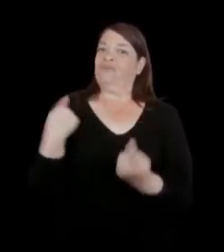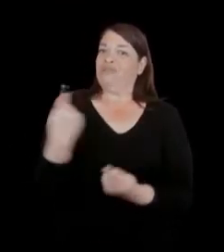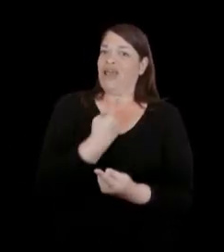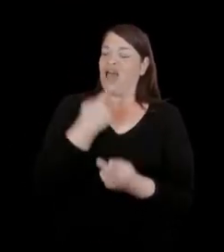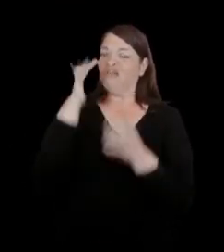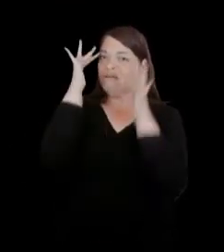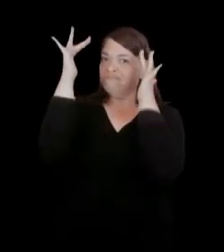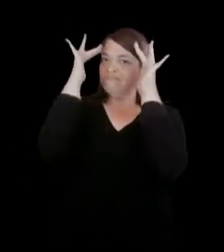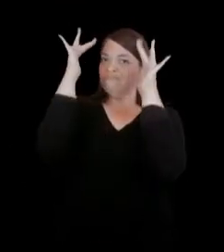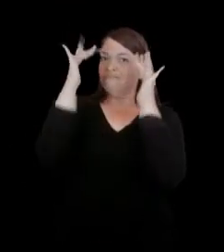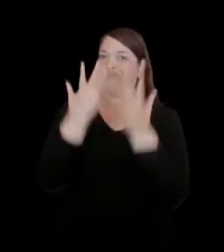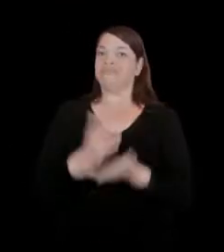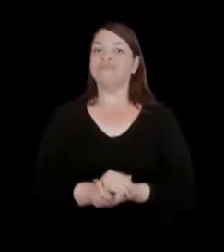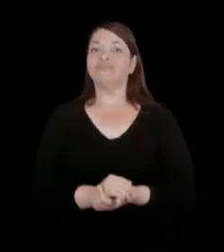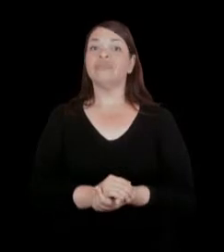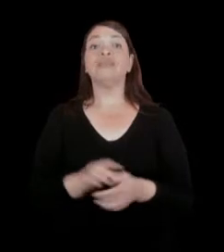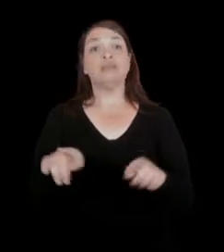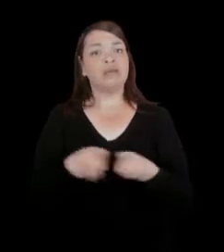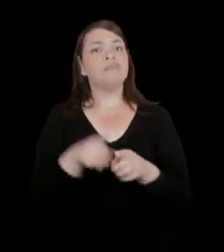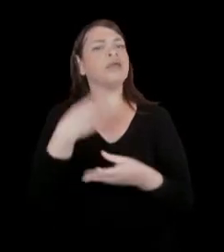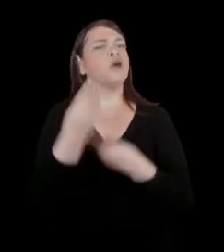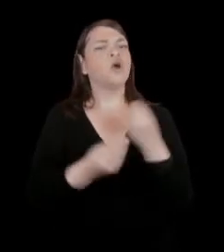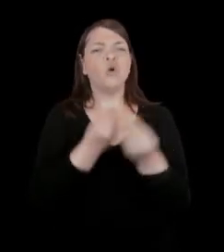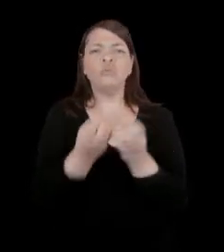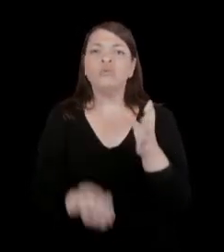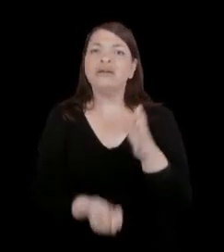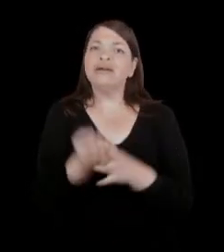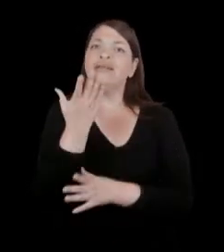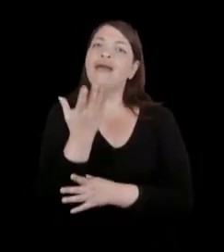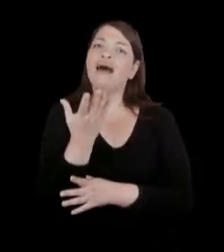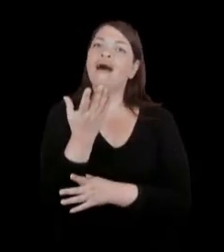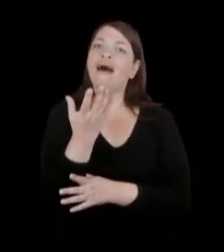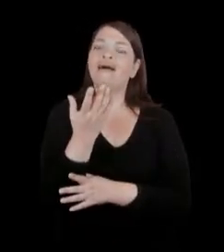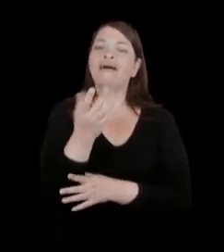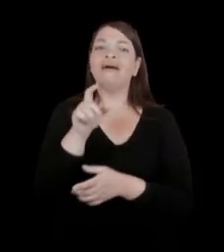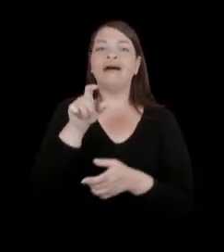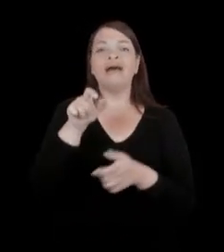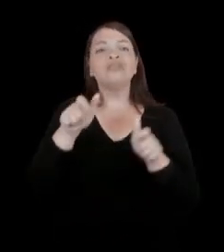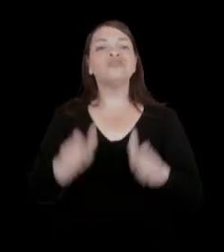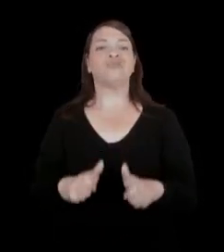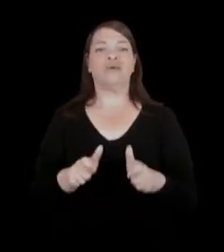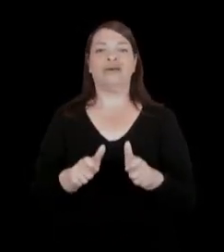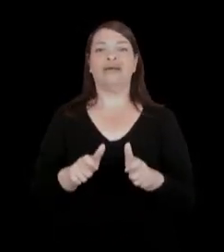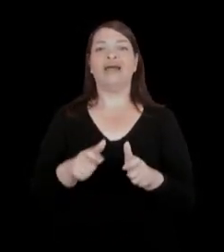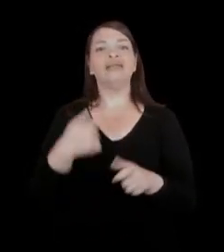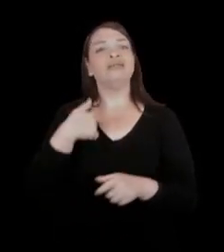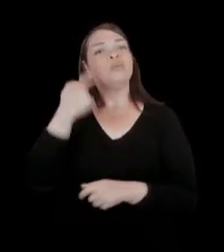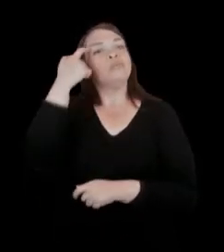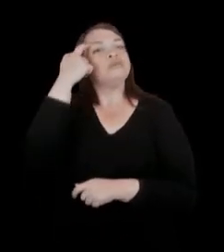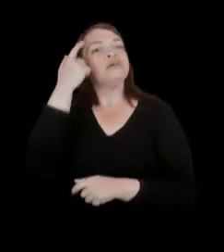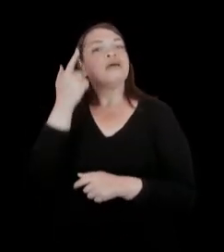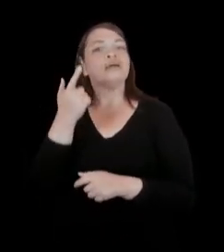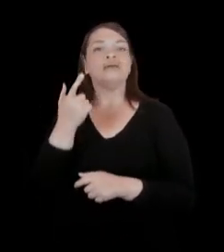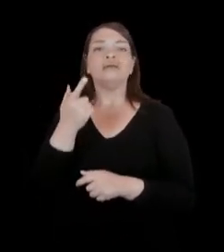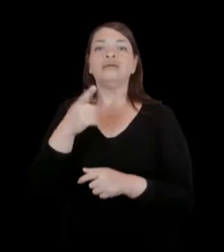Um outro desafio aqui foi a execução. Então, a ideia de ter um design simples,